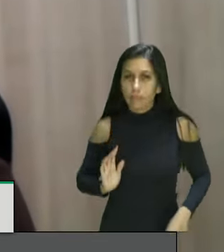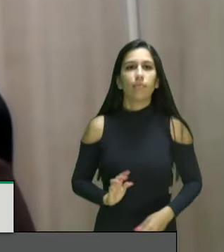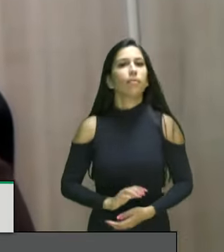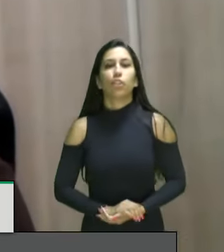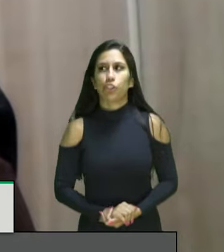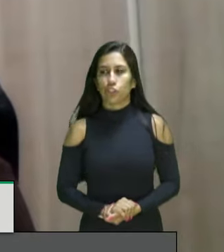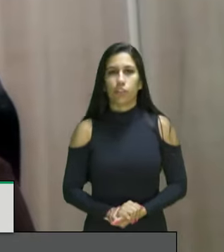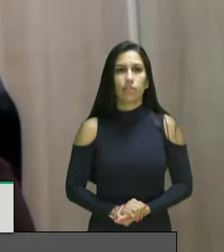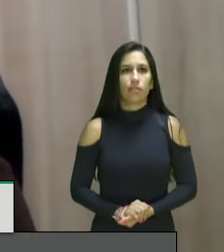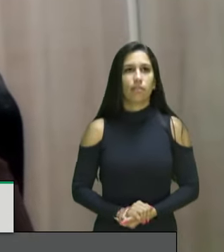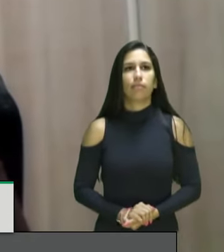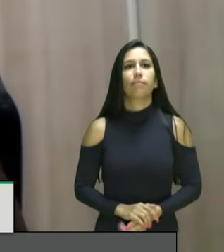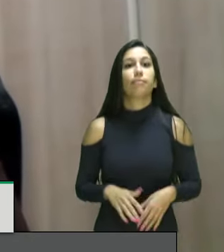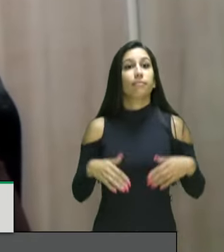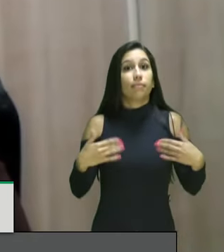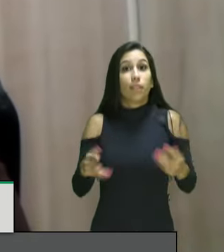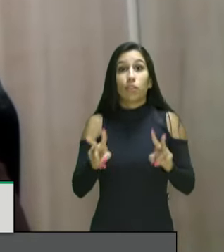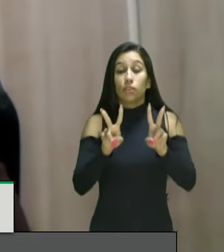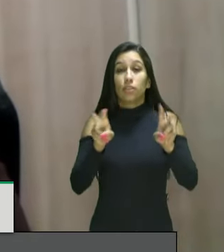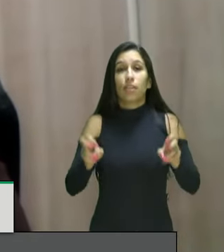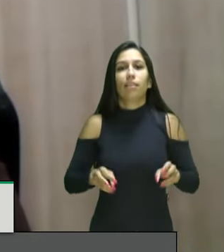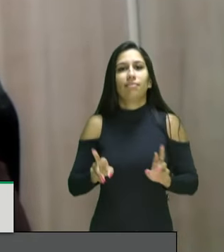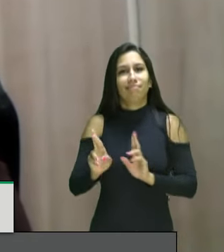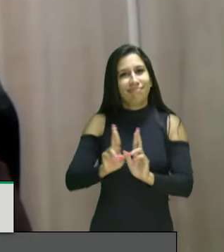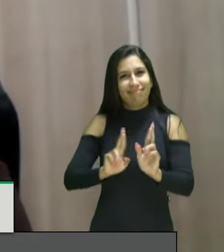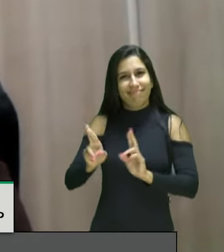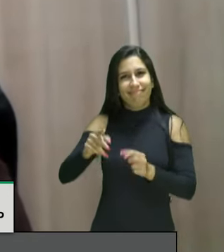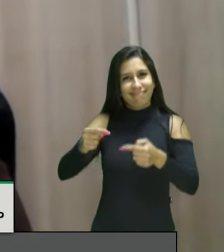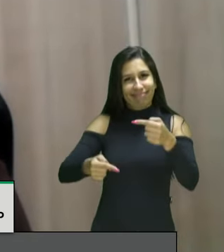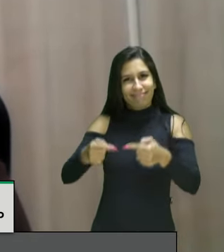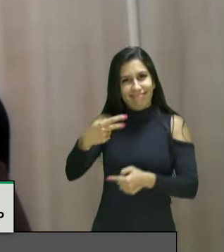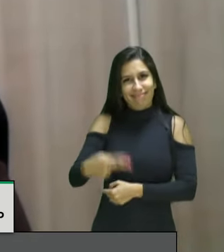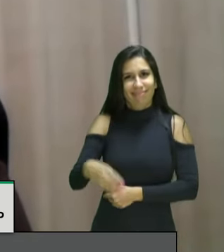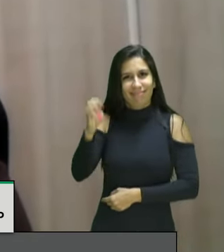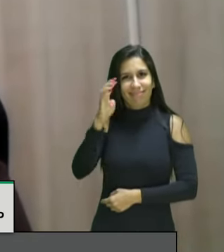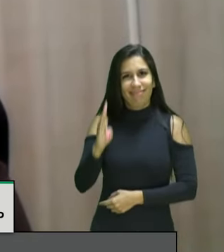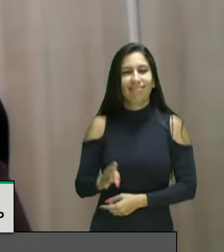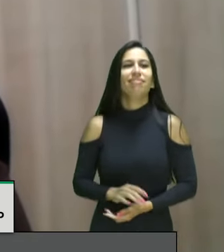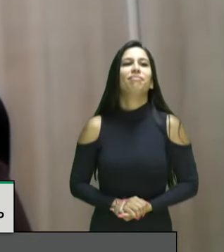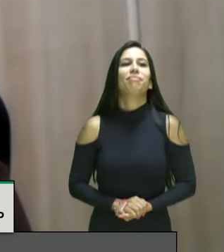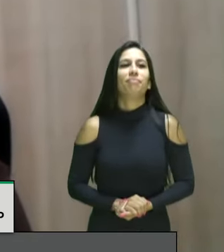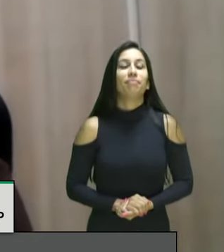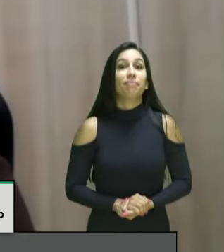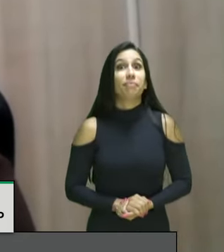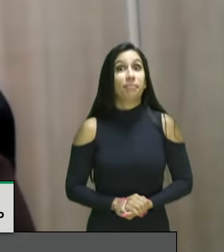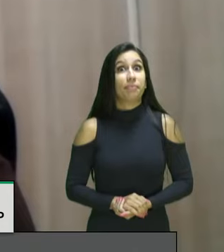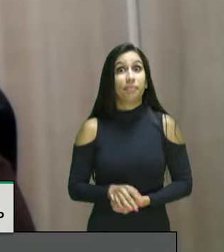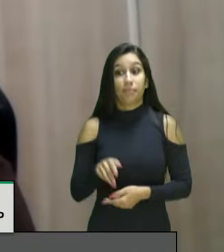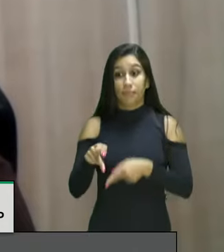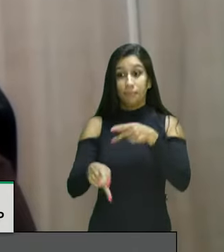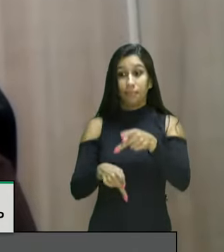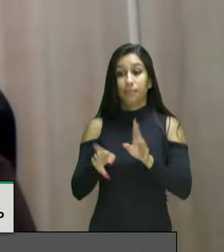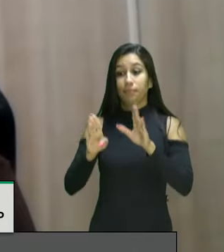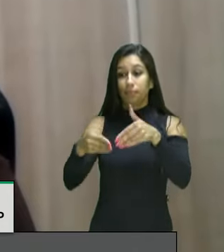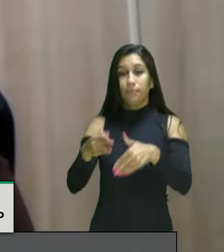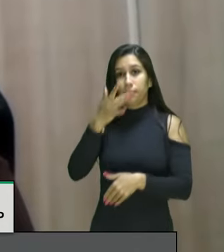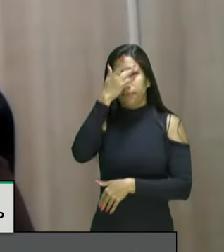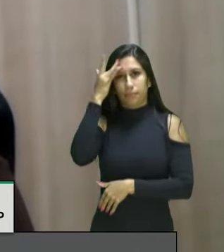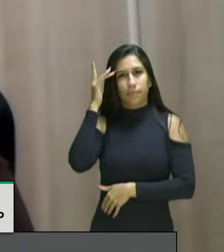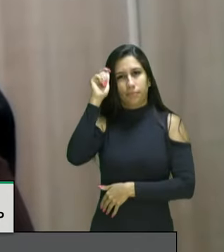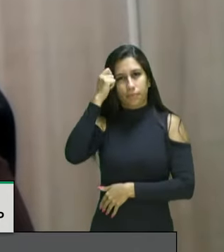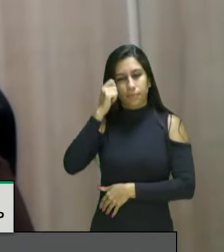importante para a monitoração das políticas públicas no Brasil em prol da população negra e o